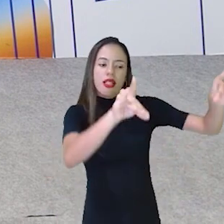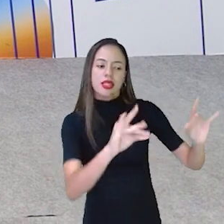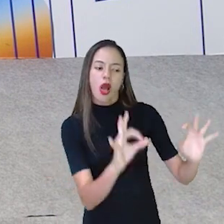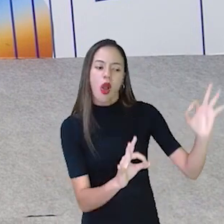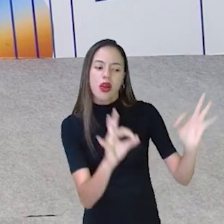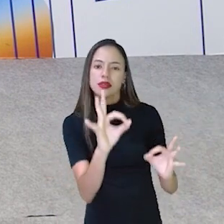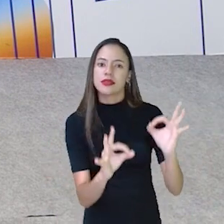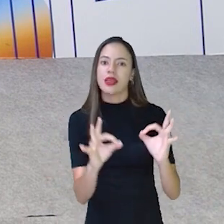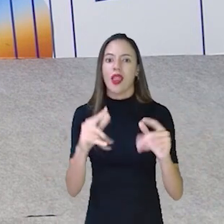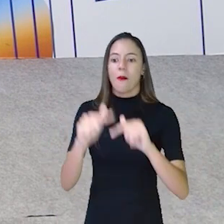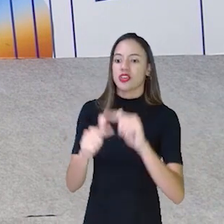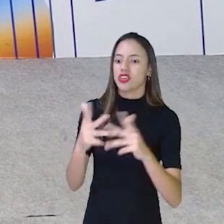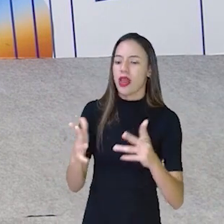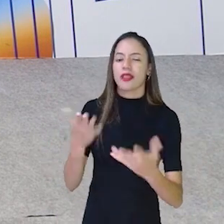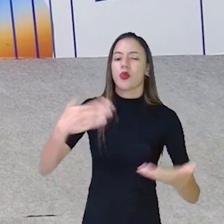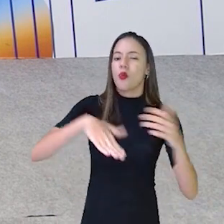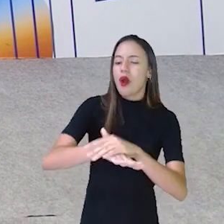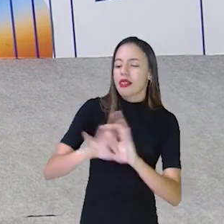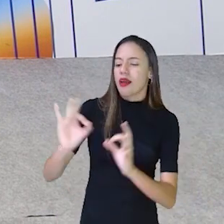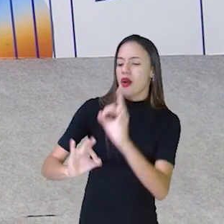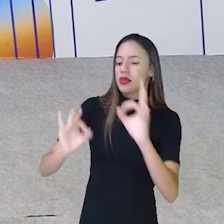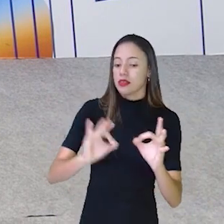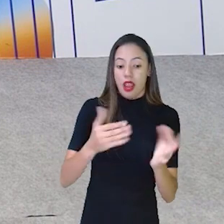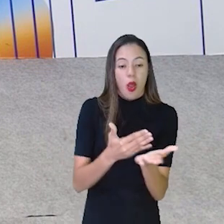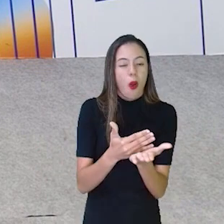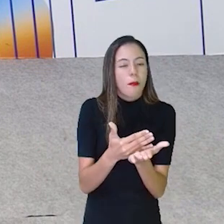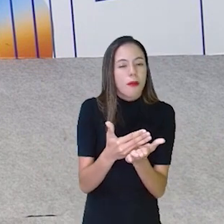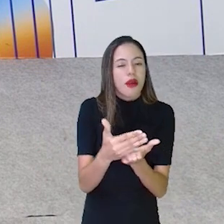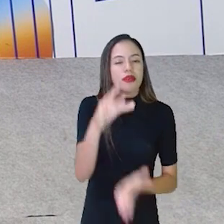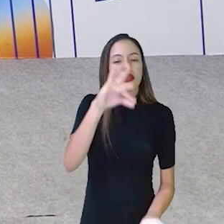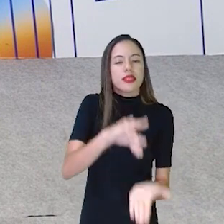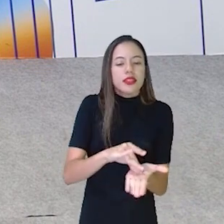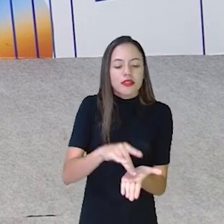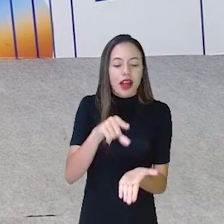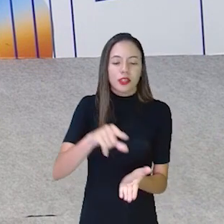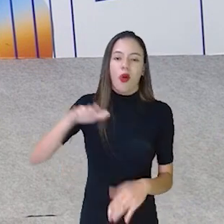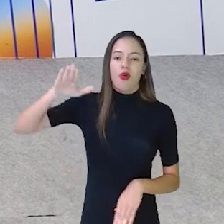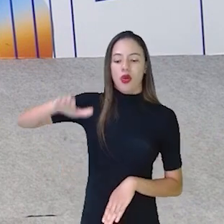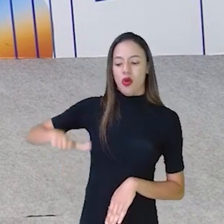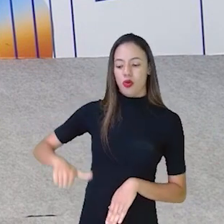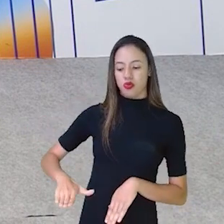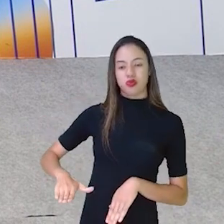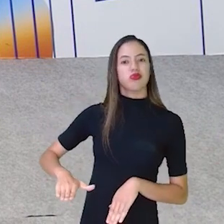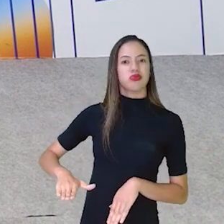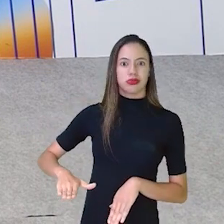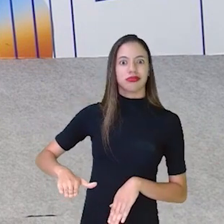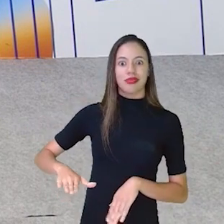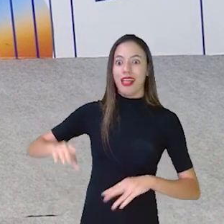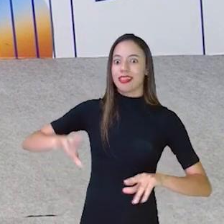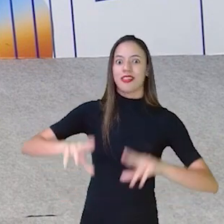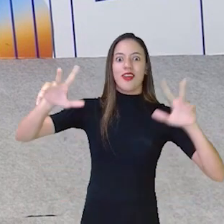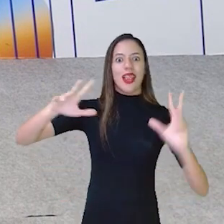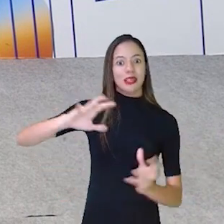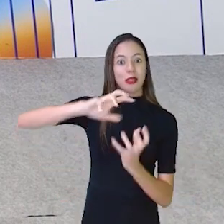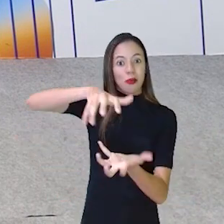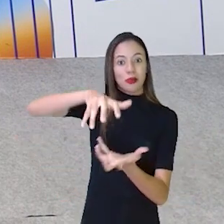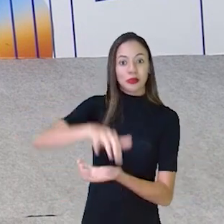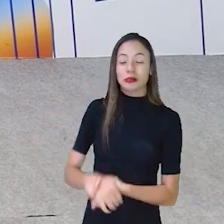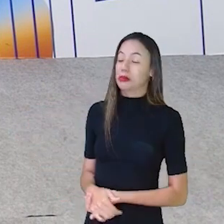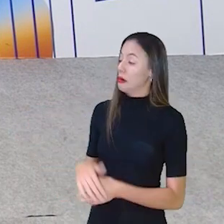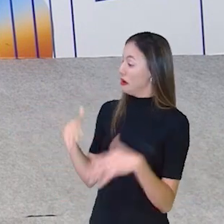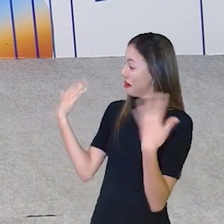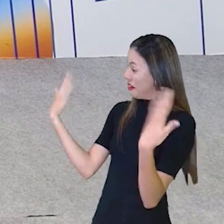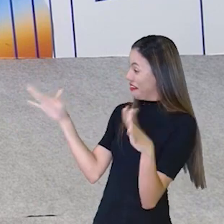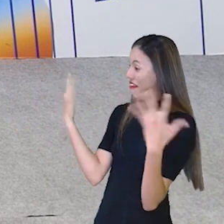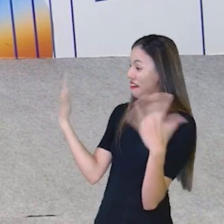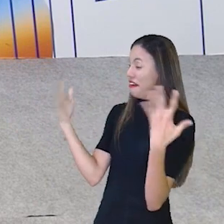guardando nossos objetos. É assim que a gente começa, aprendendo desde pequenininho a fazer diferença no mundo. Olha aí, ó.